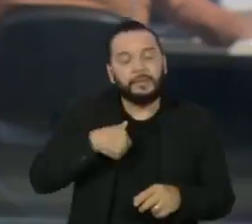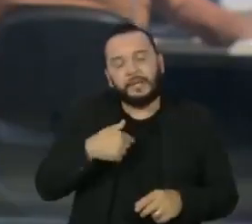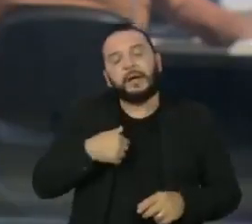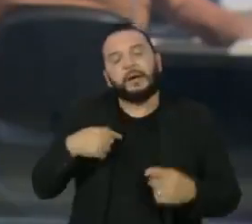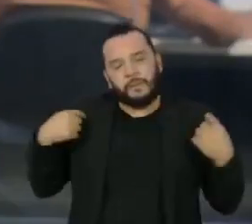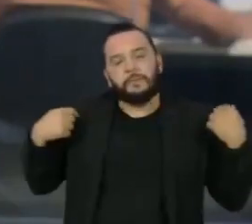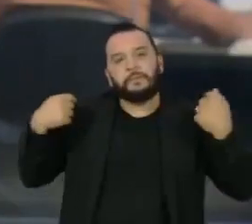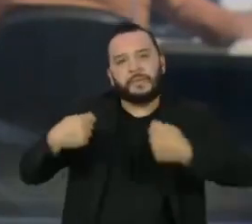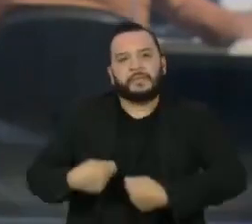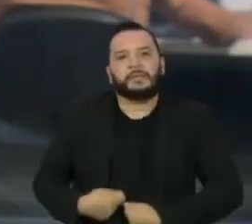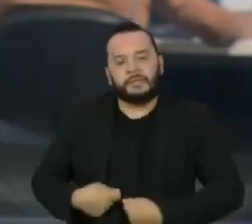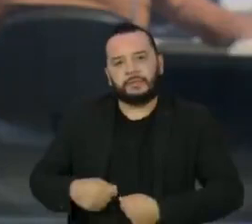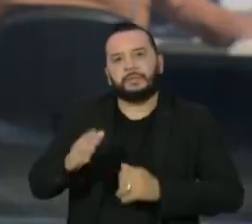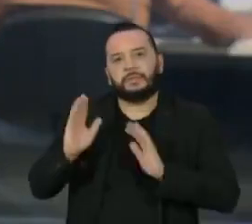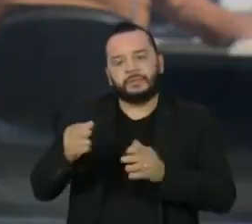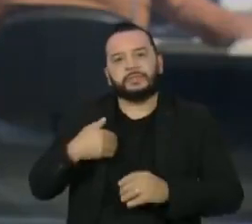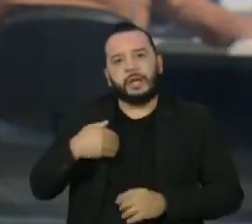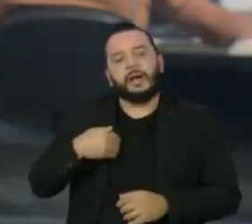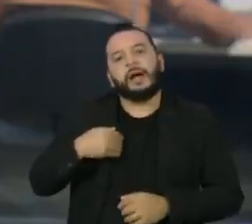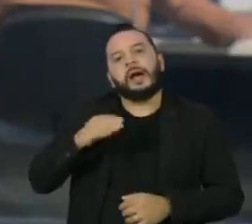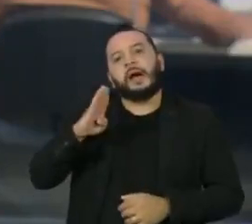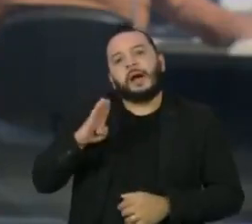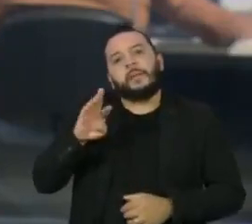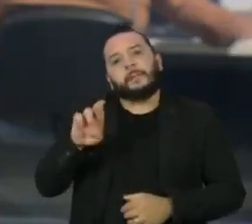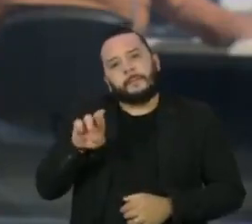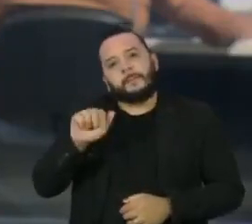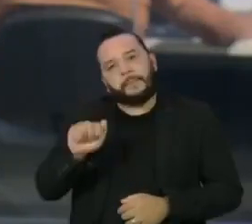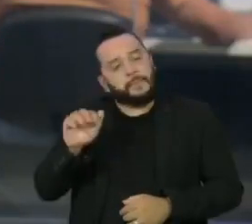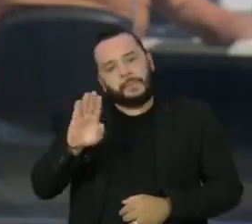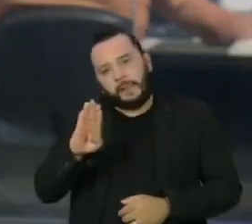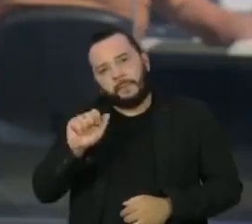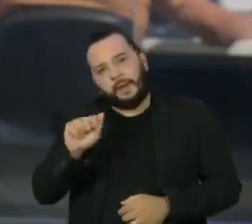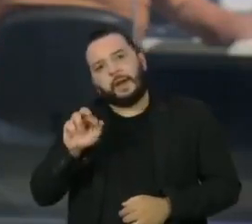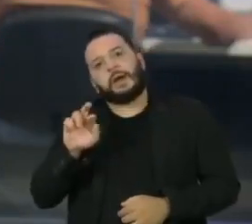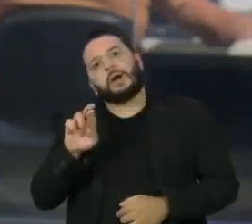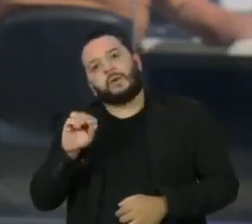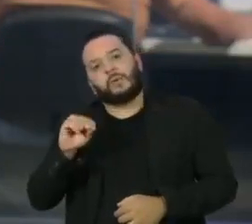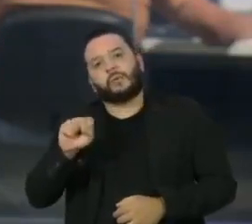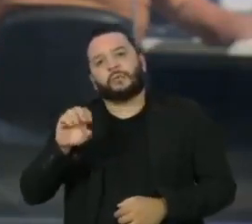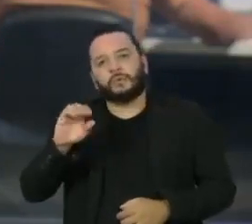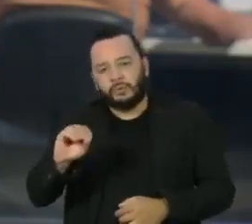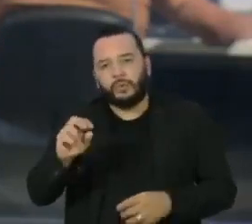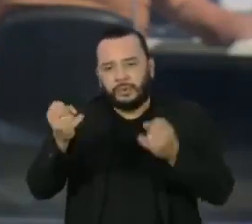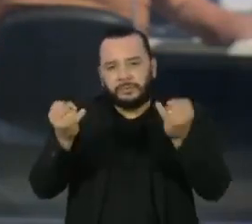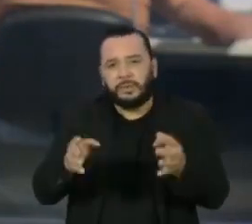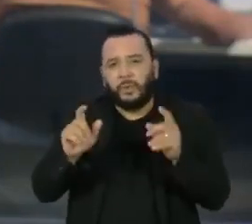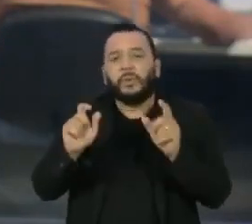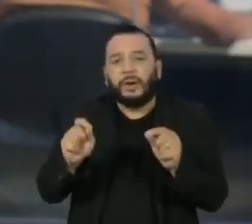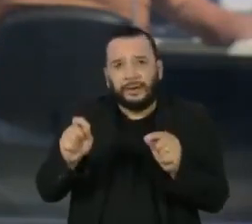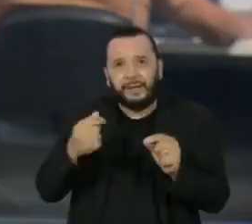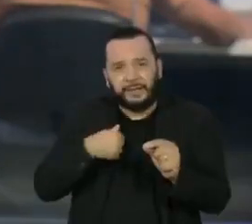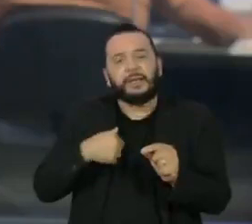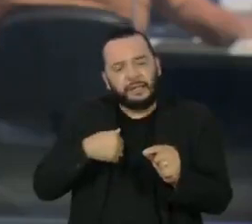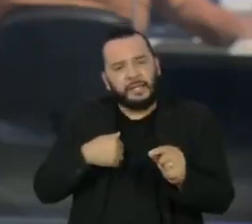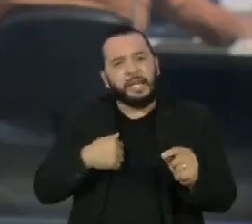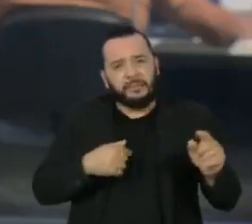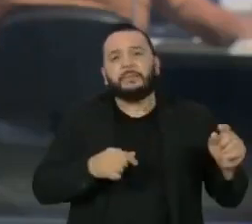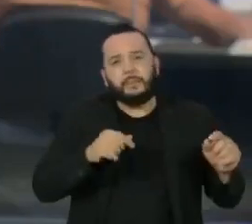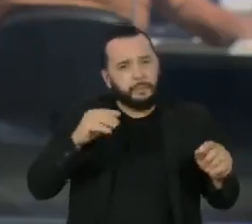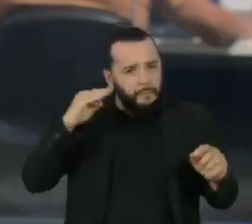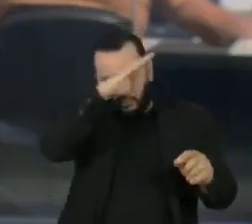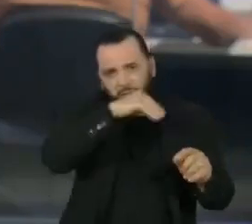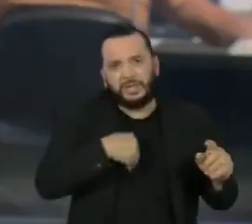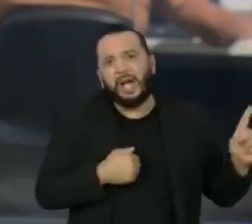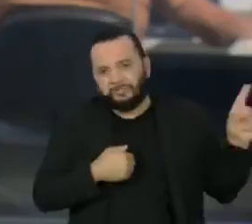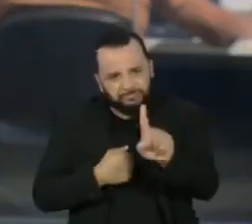Barroso enviou à Procuradoria-Geral da República um pedido de manifestação sobre intimação para que o presidente Jair Bolsonaro